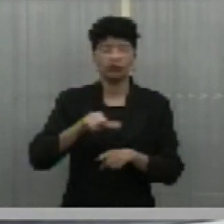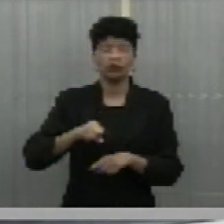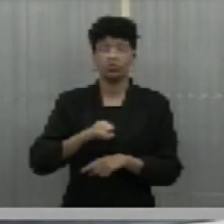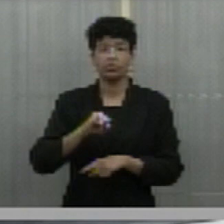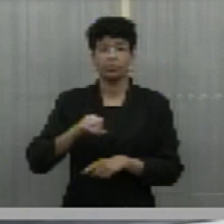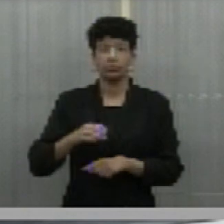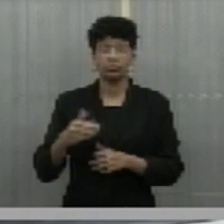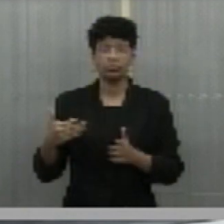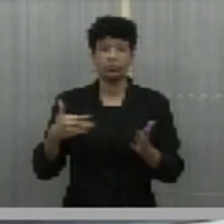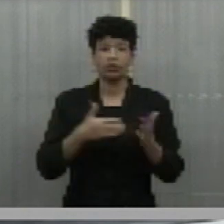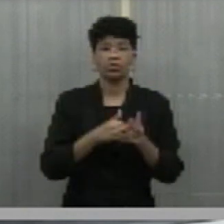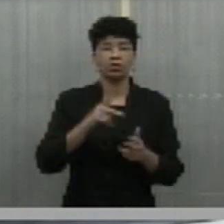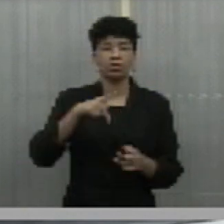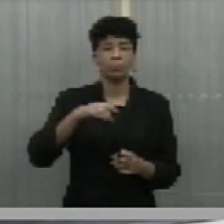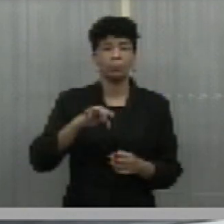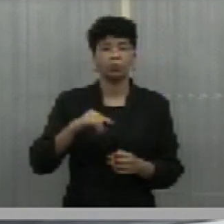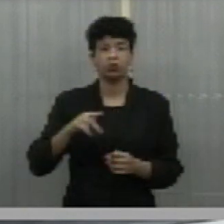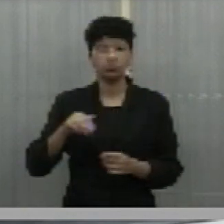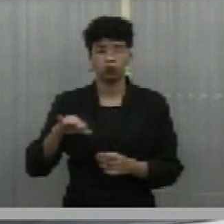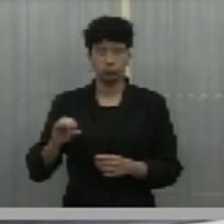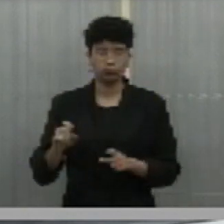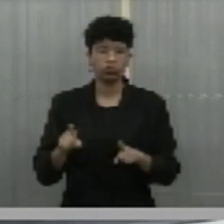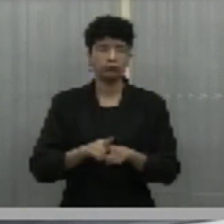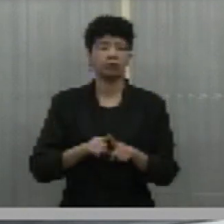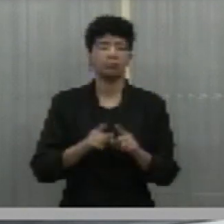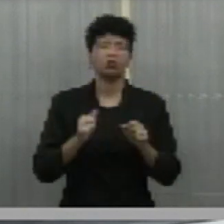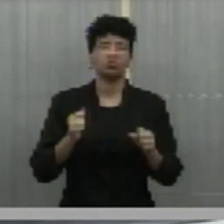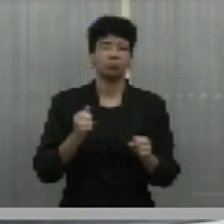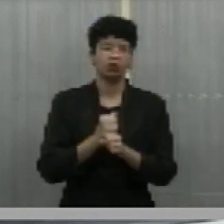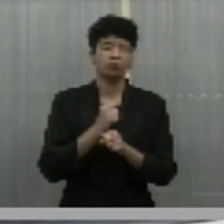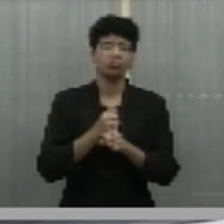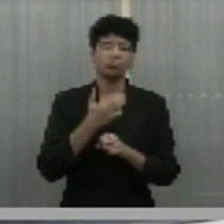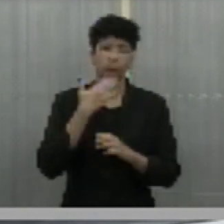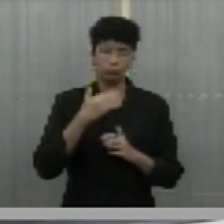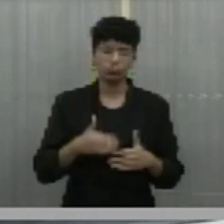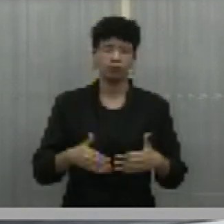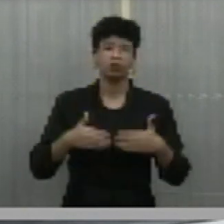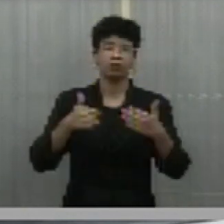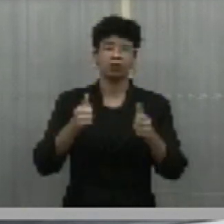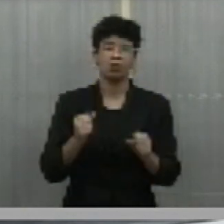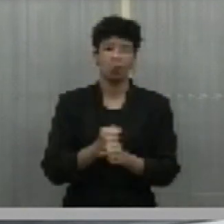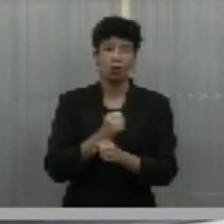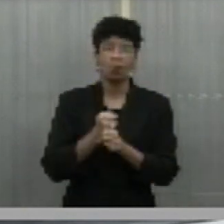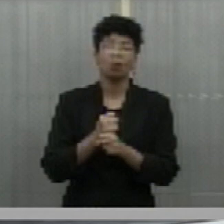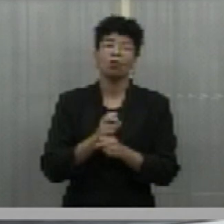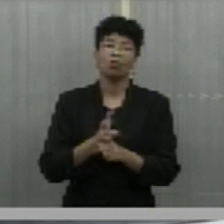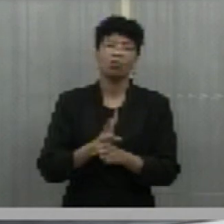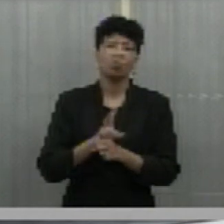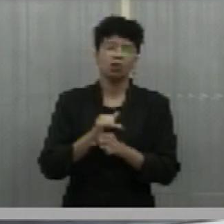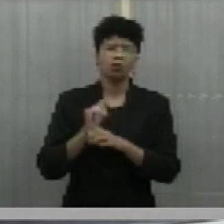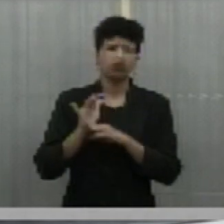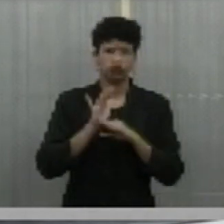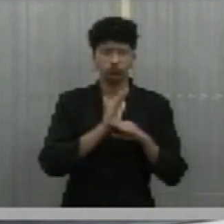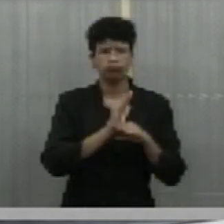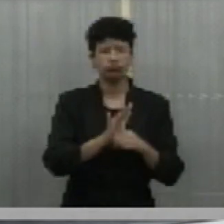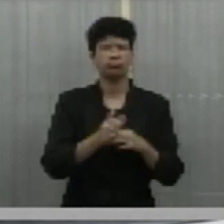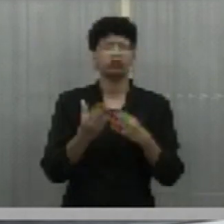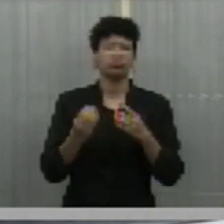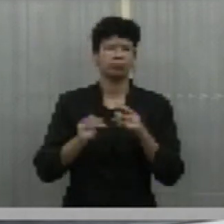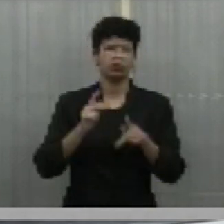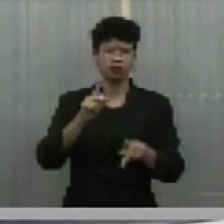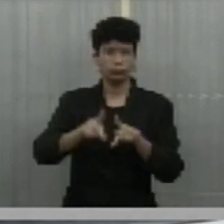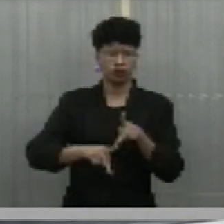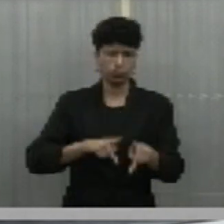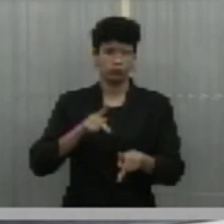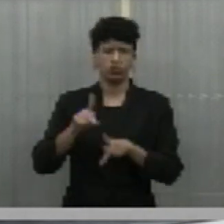até o Portinho seja contemplada com ciclovias. Então, uma obra que vem muito contribuir para